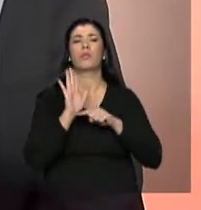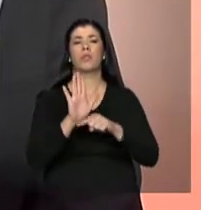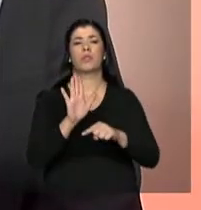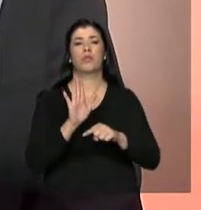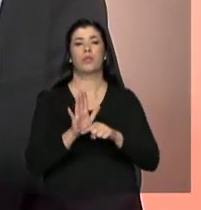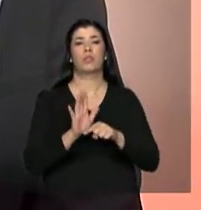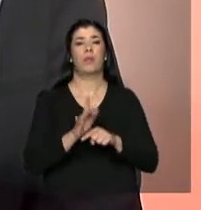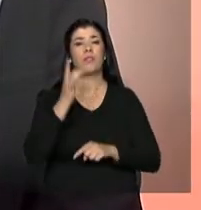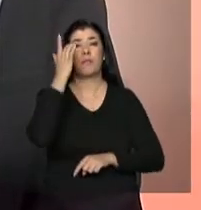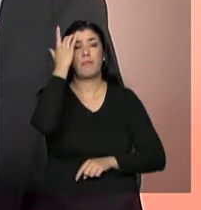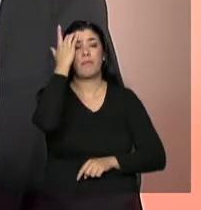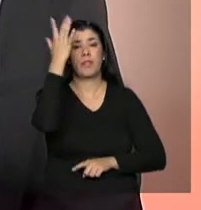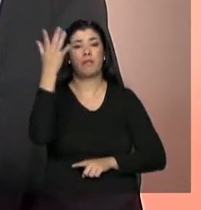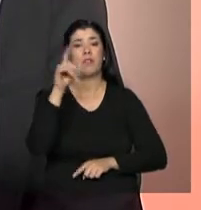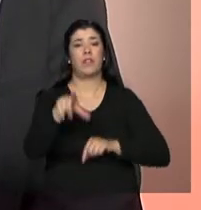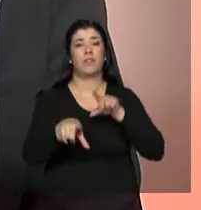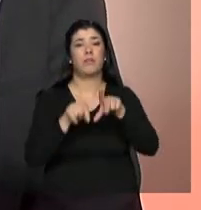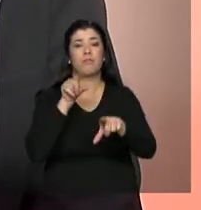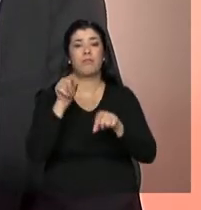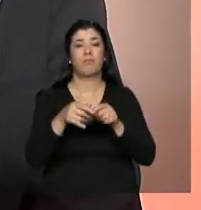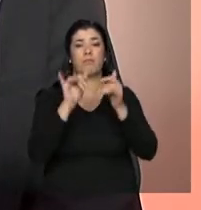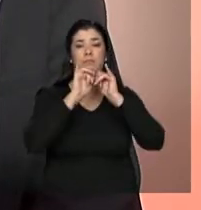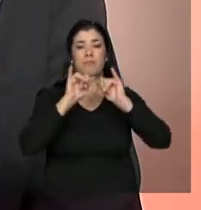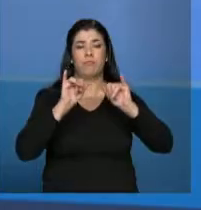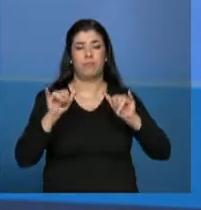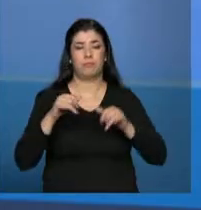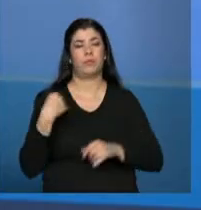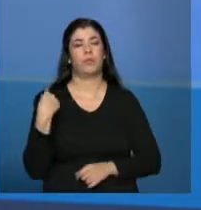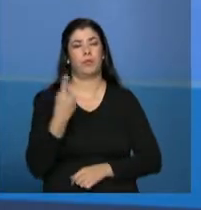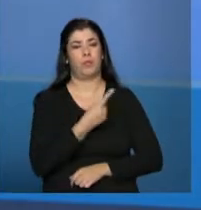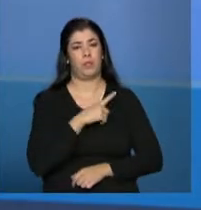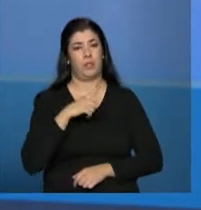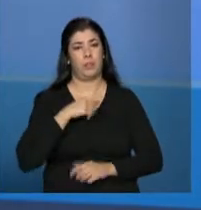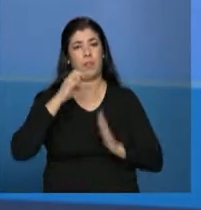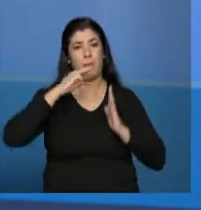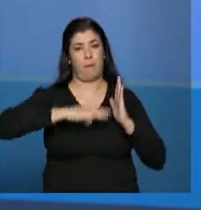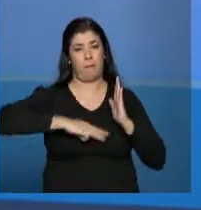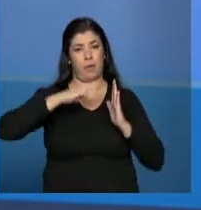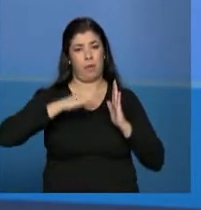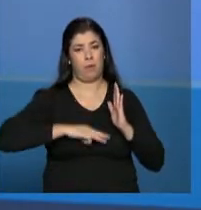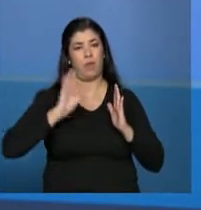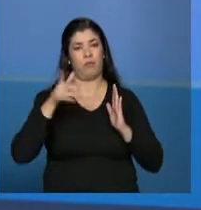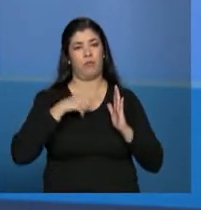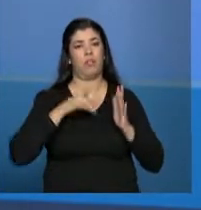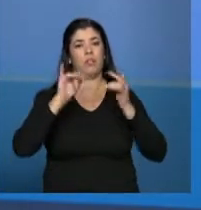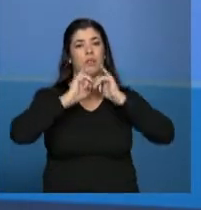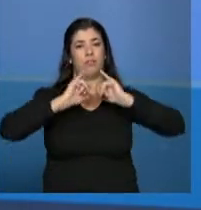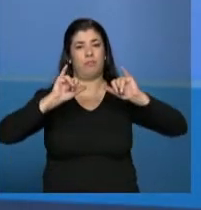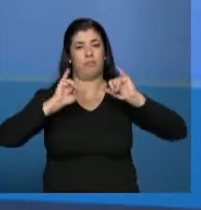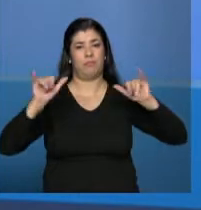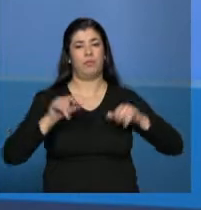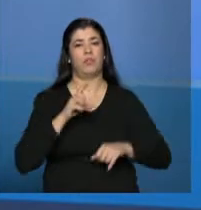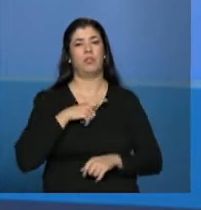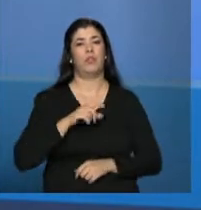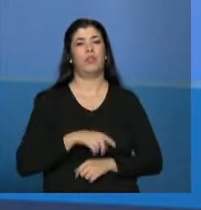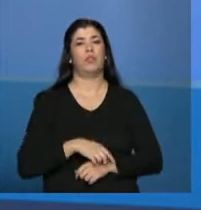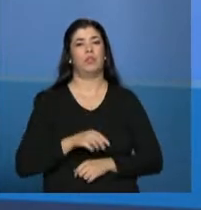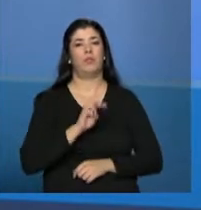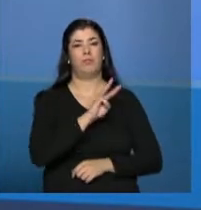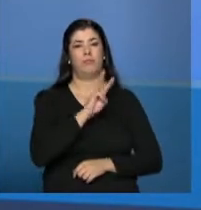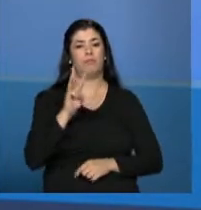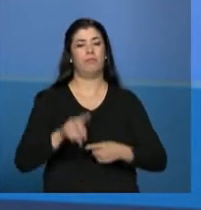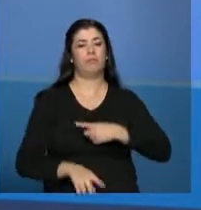por essa equipe que está fazendo essa visita? Os nossos materiais, os nossos manuais, eles são públicos, eles estão disponíveis no site da MDS.